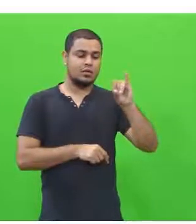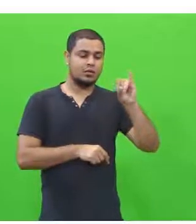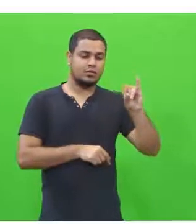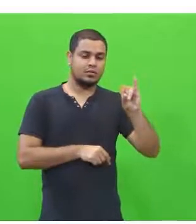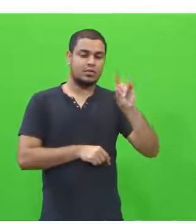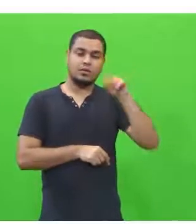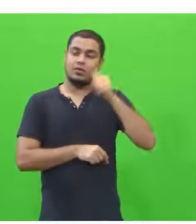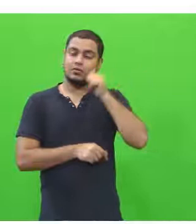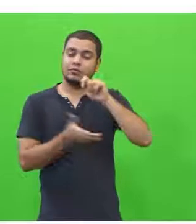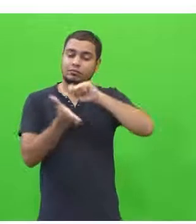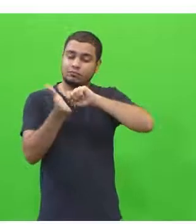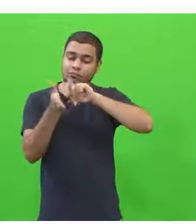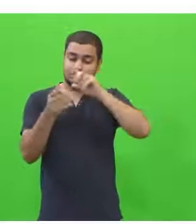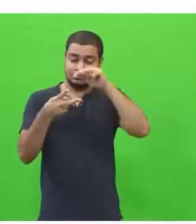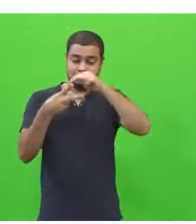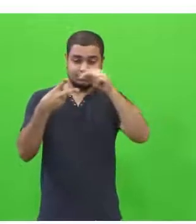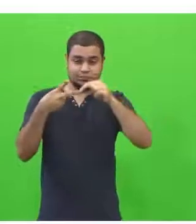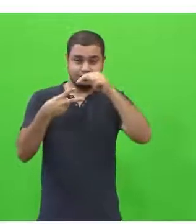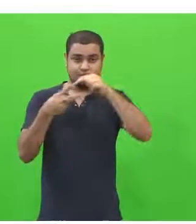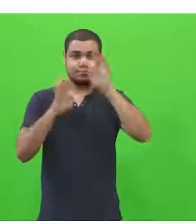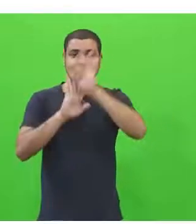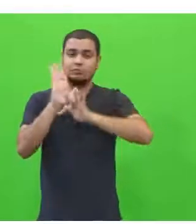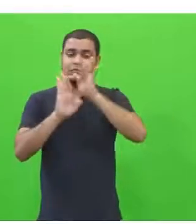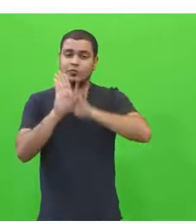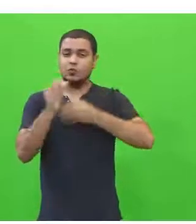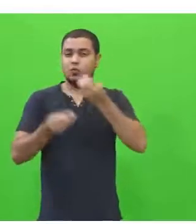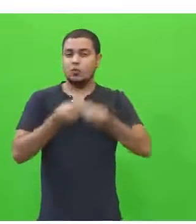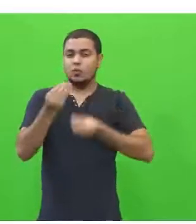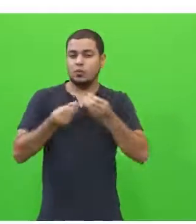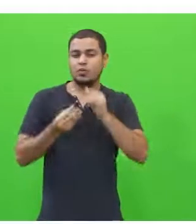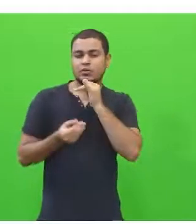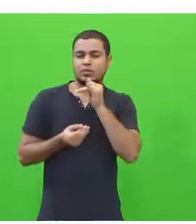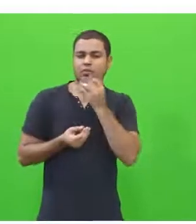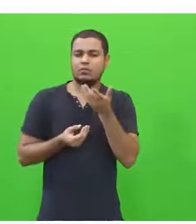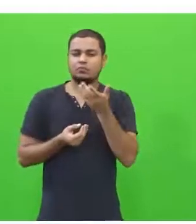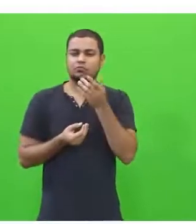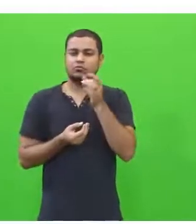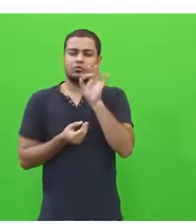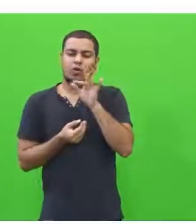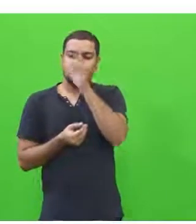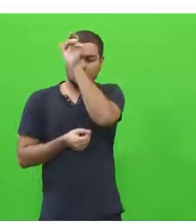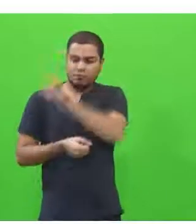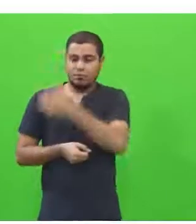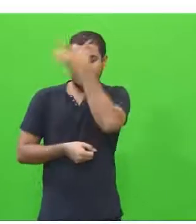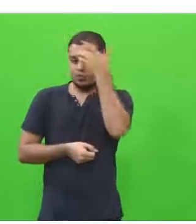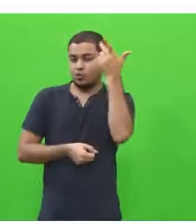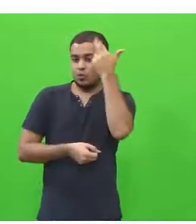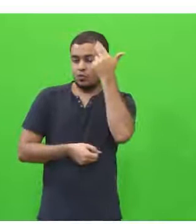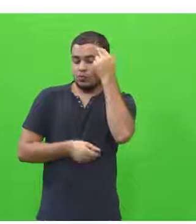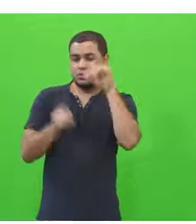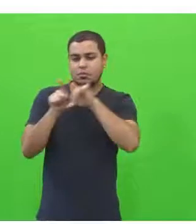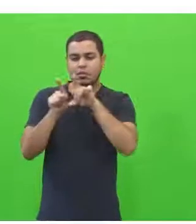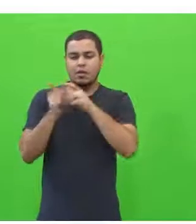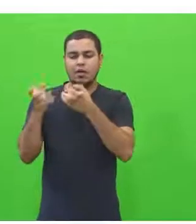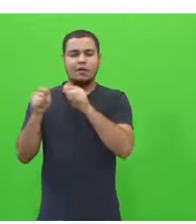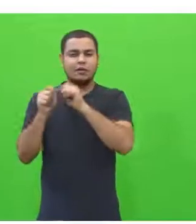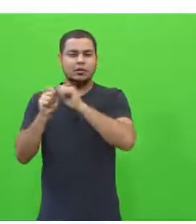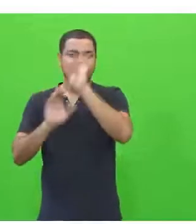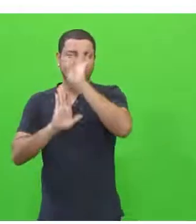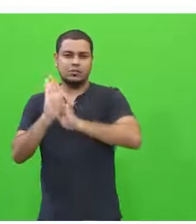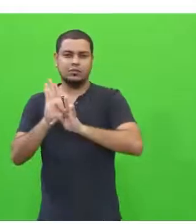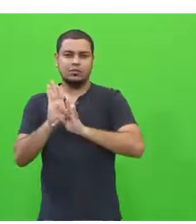vão questionar duas situações. Não é somente o indivíduo comum que se propõe a escrever um texto.